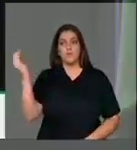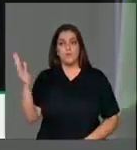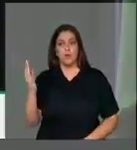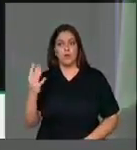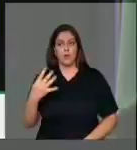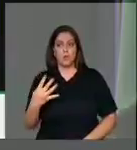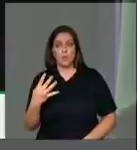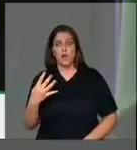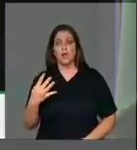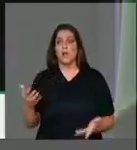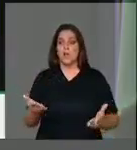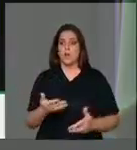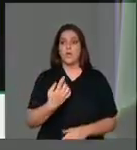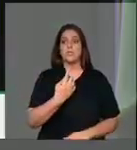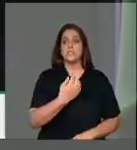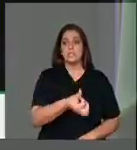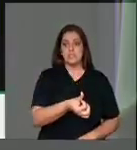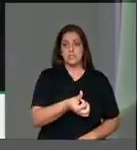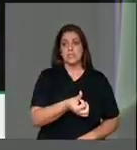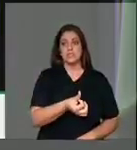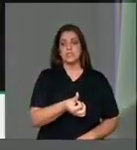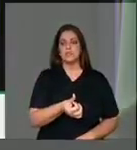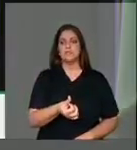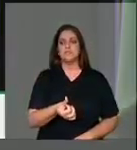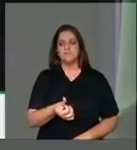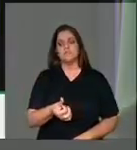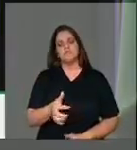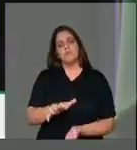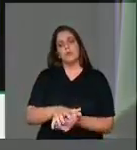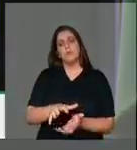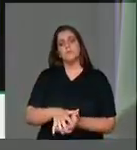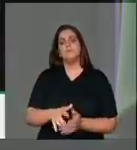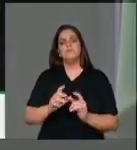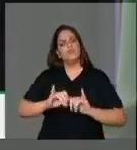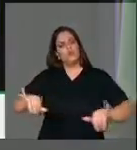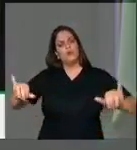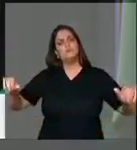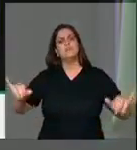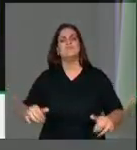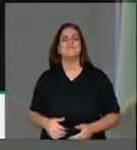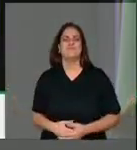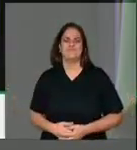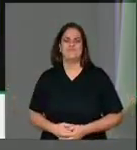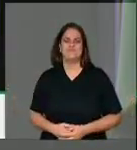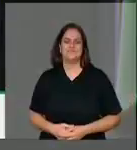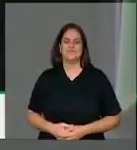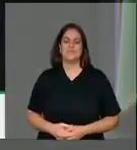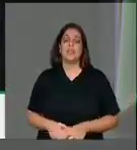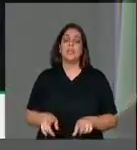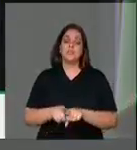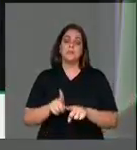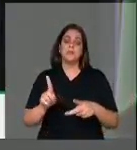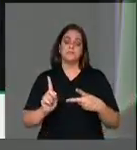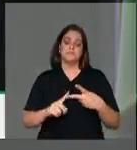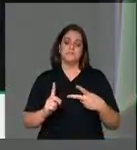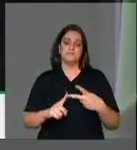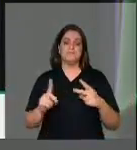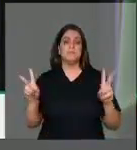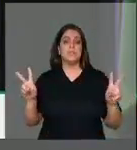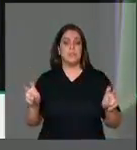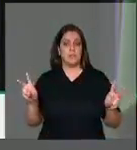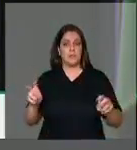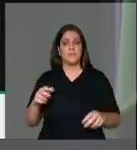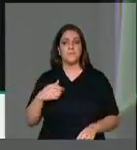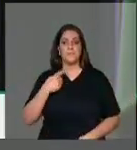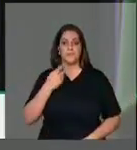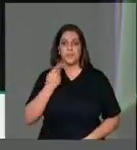para 16. Vou pedir à V. Exª a divulgação, mas também a divulgação do segundo pronunciamento que